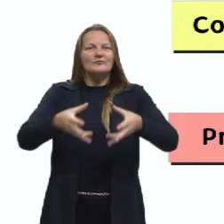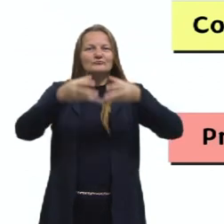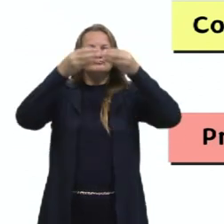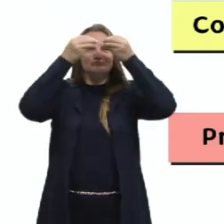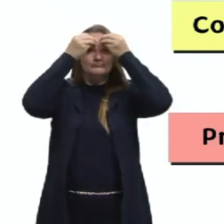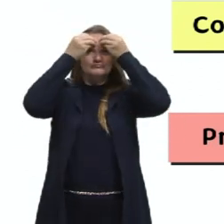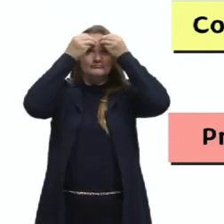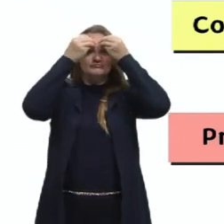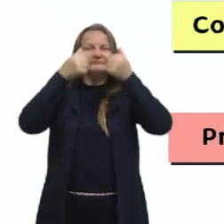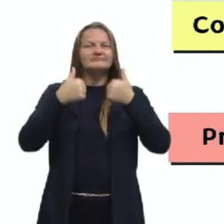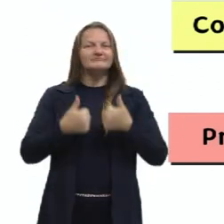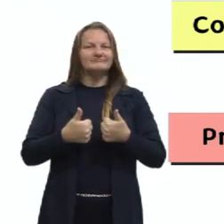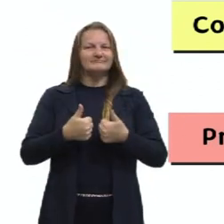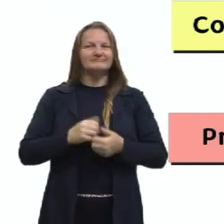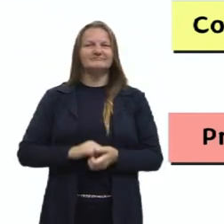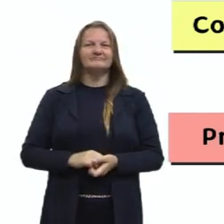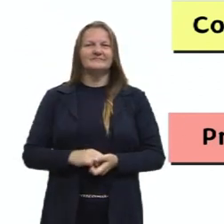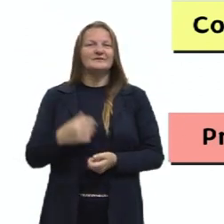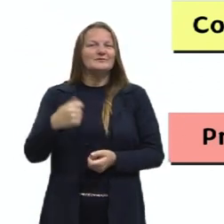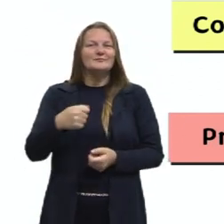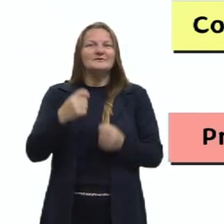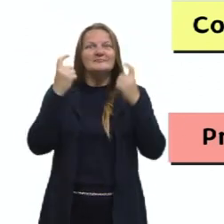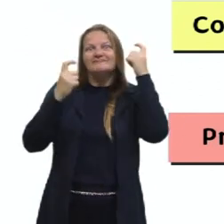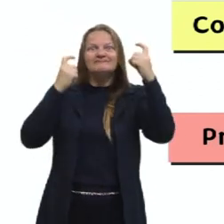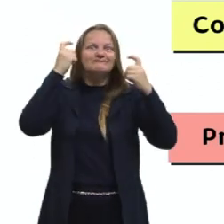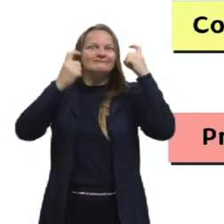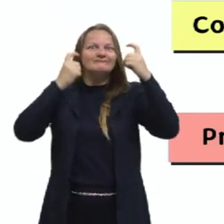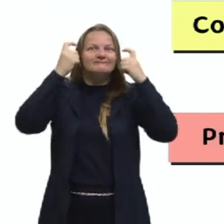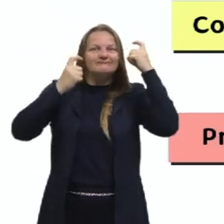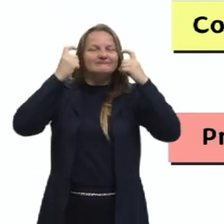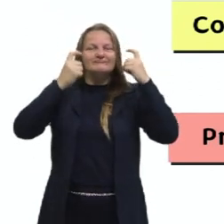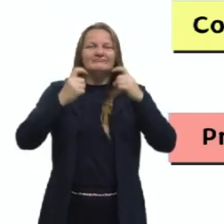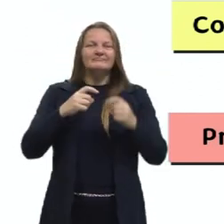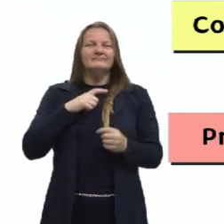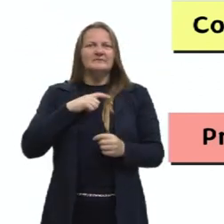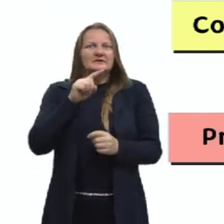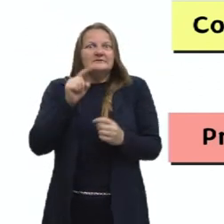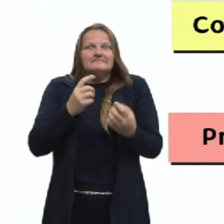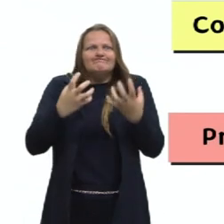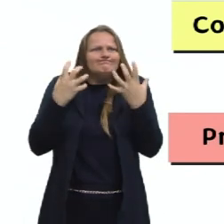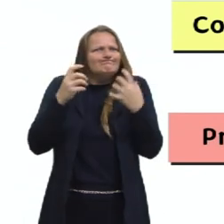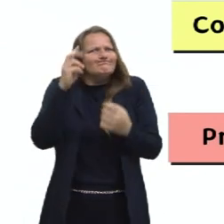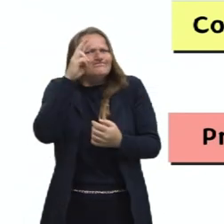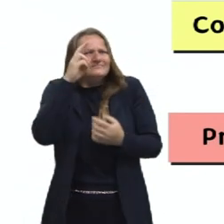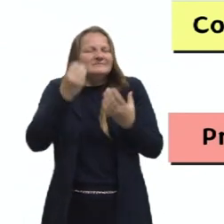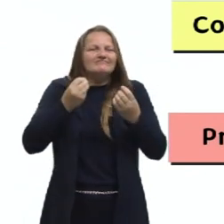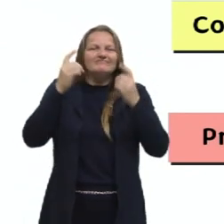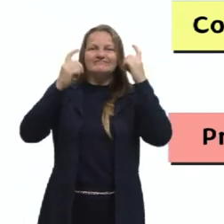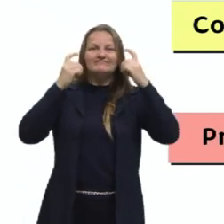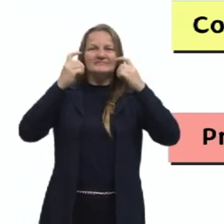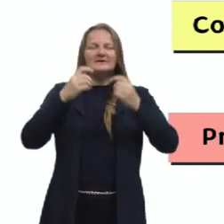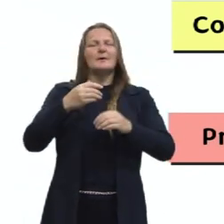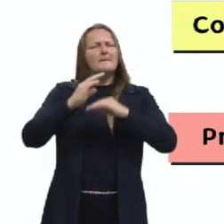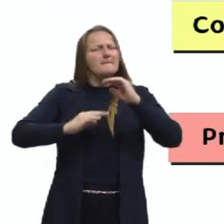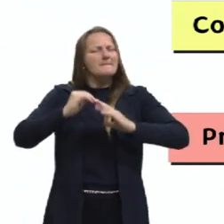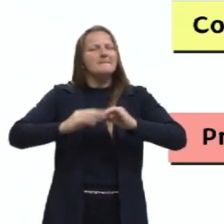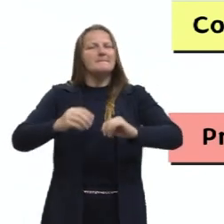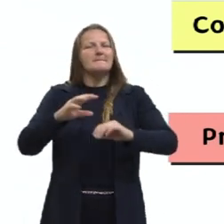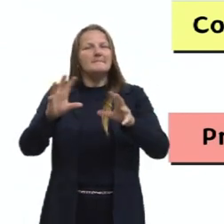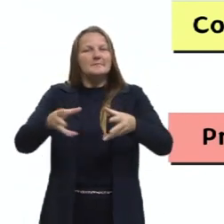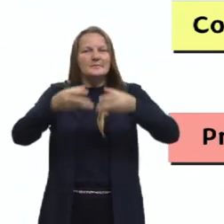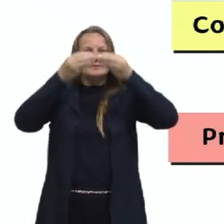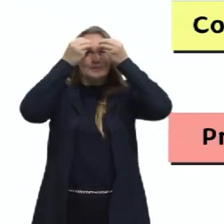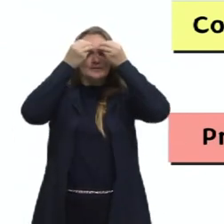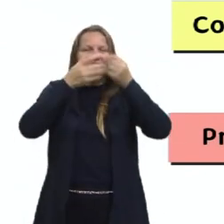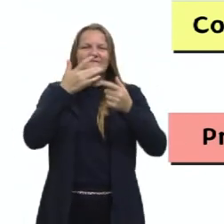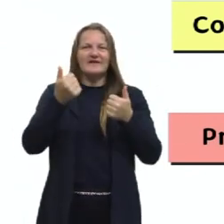a gente vai memorizando e não precisa se preocupar tanto. Será que eu vou lembrar, né? Então pratica bastante que vai dar